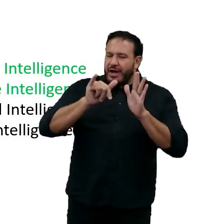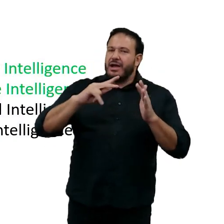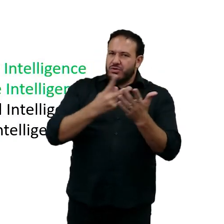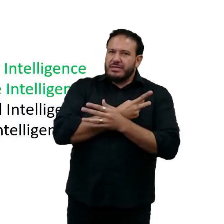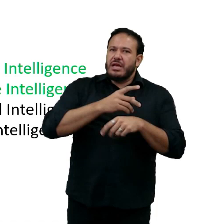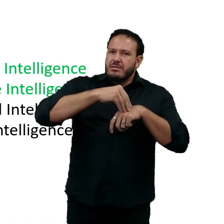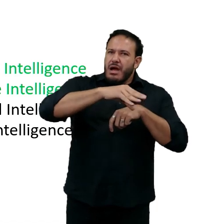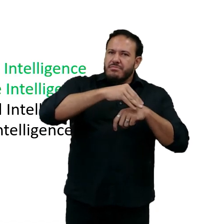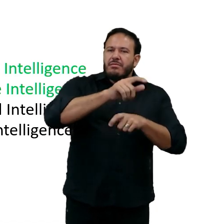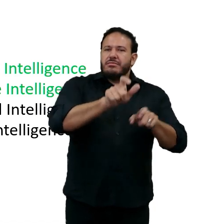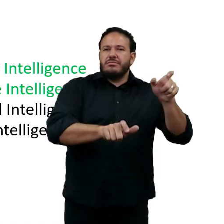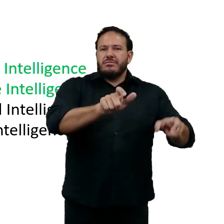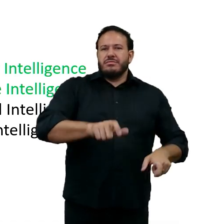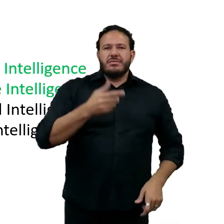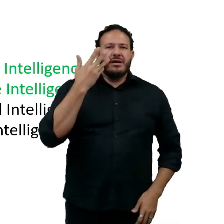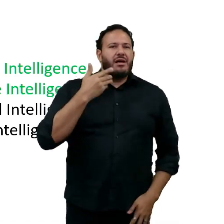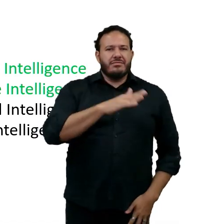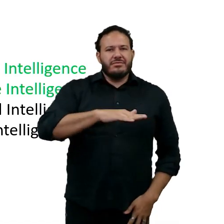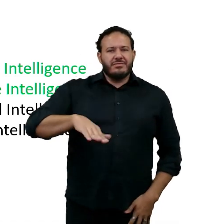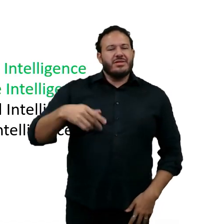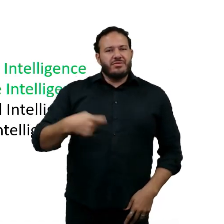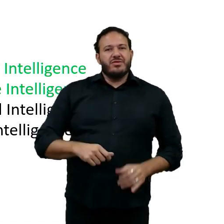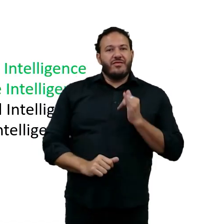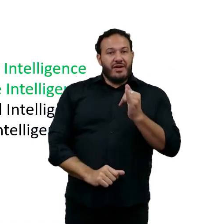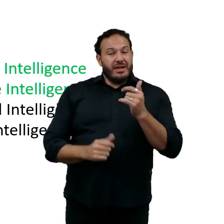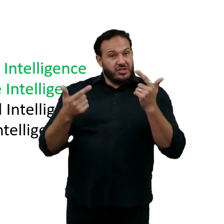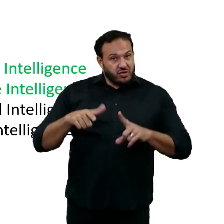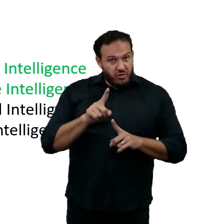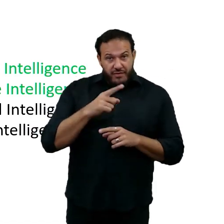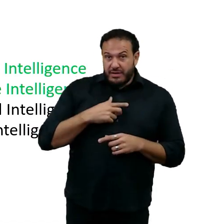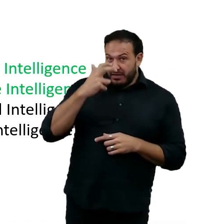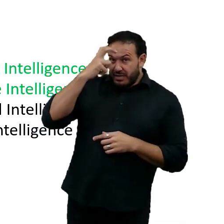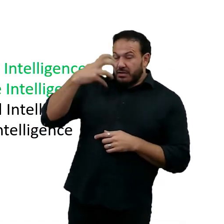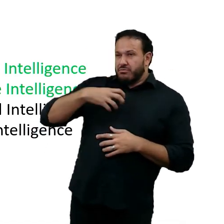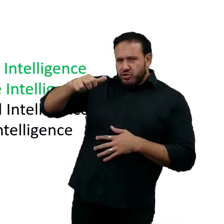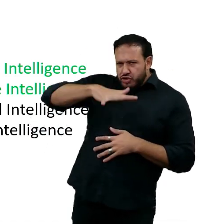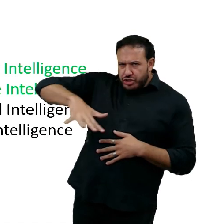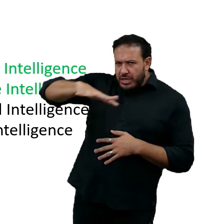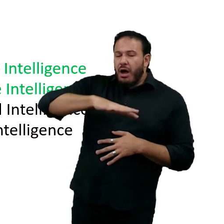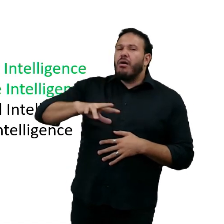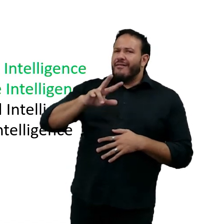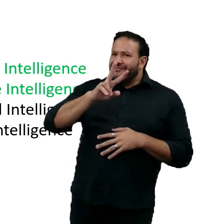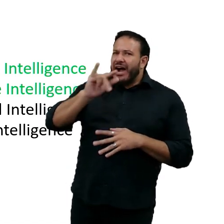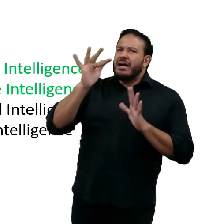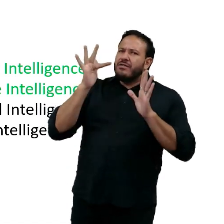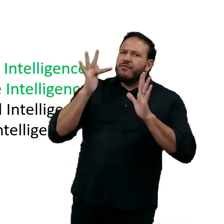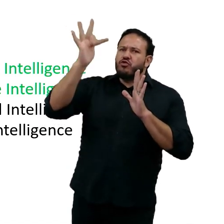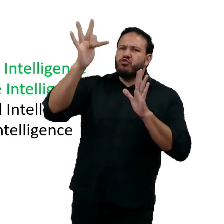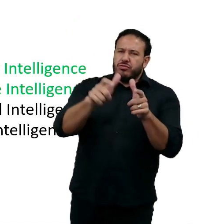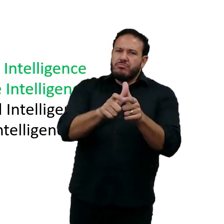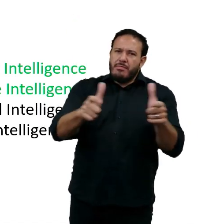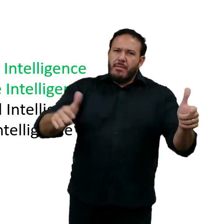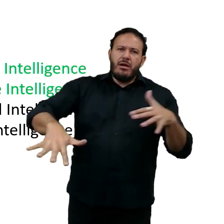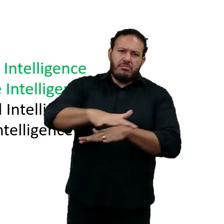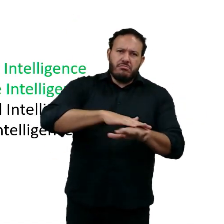Então eu preciso repetir isso, porque é importante. A inteligência geral vai acontecer ainda na vida dos nossos alunos, e talvez até na